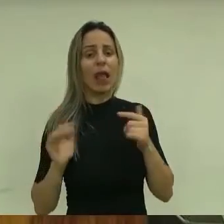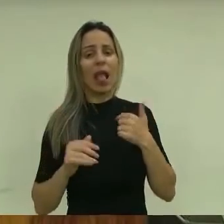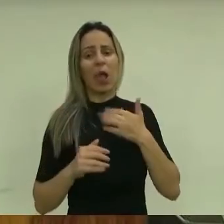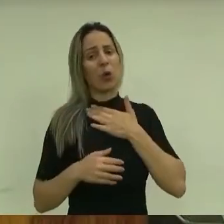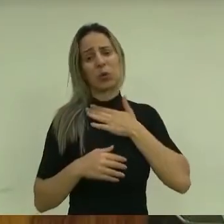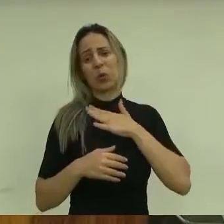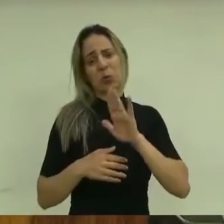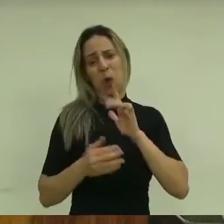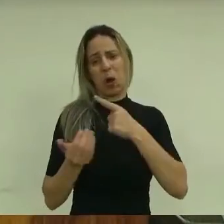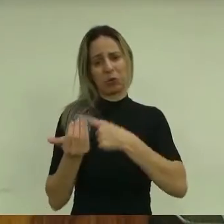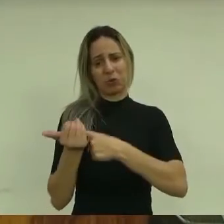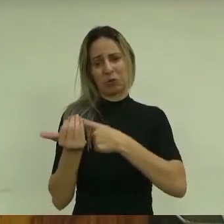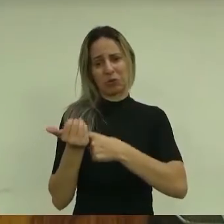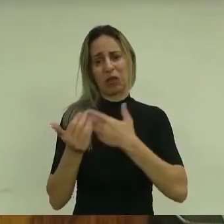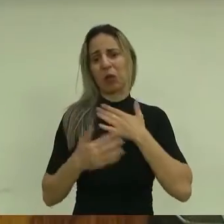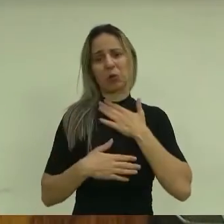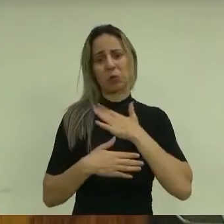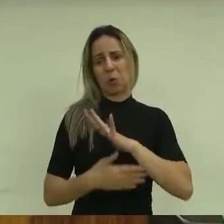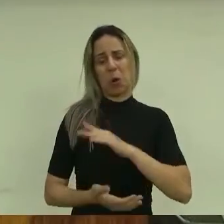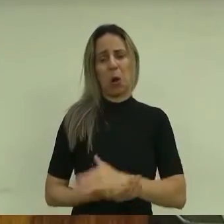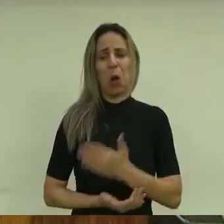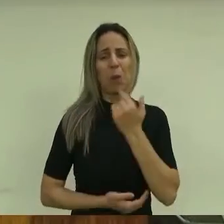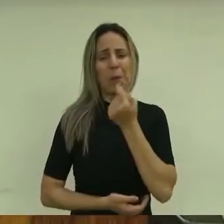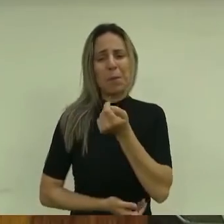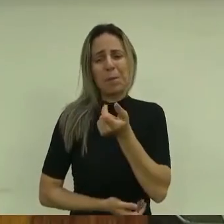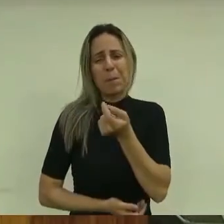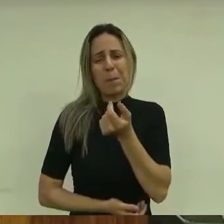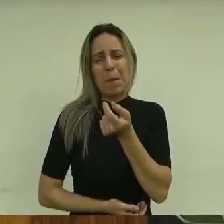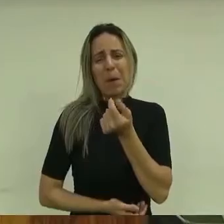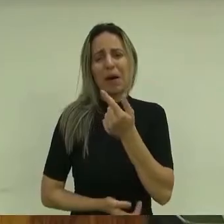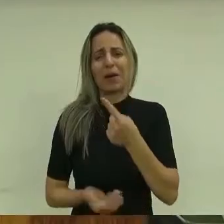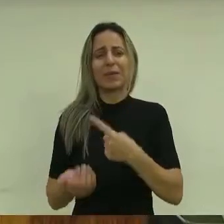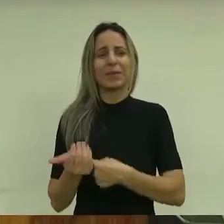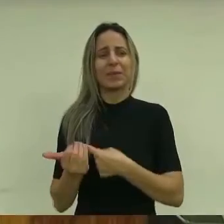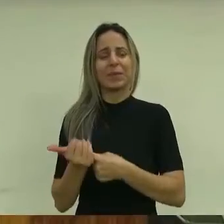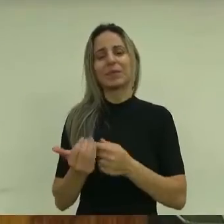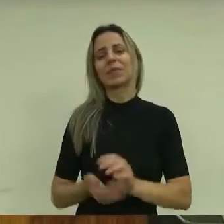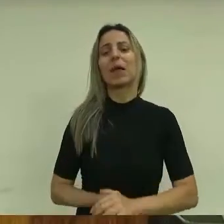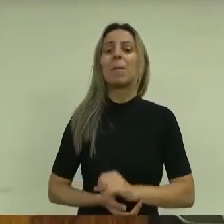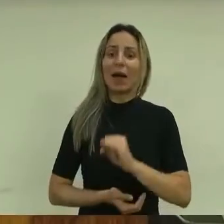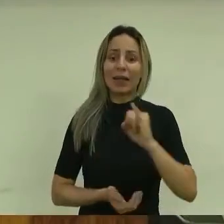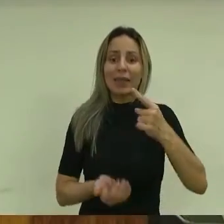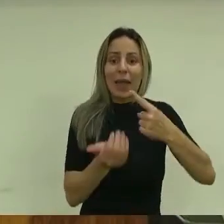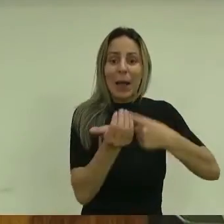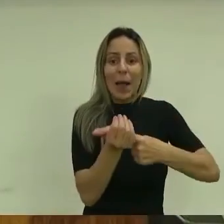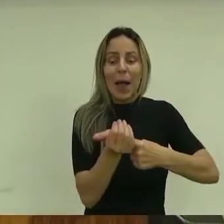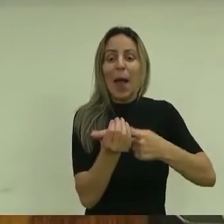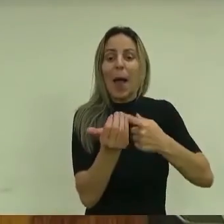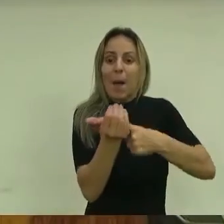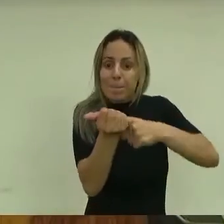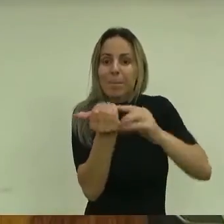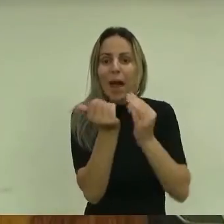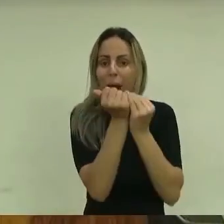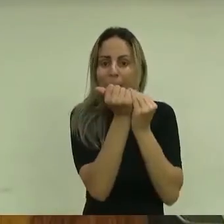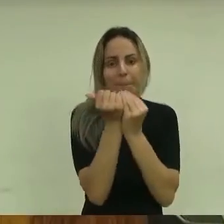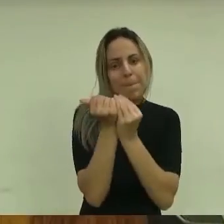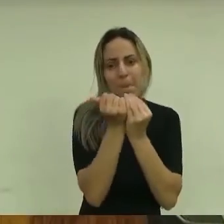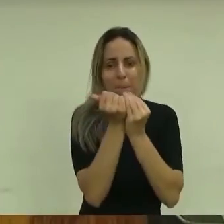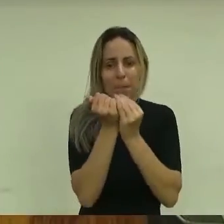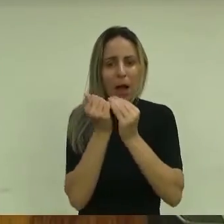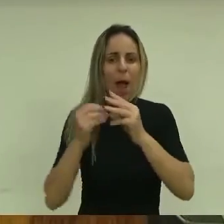gosto muito, na verdade, como pouco salsicha, mas se tiver um cachorro quente ali na minha frente e eu com fome, eu vou comer.